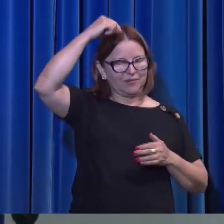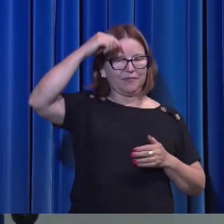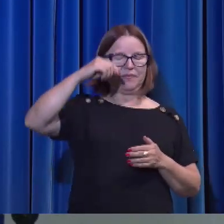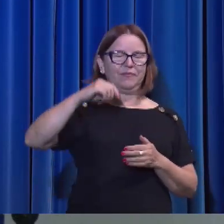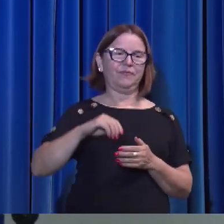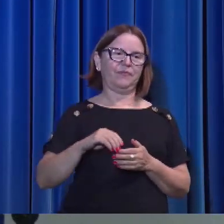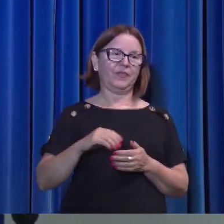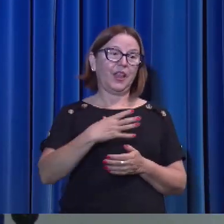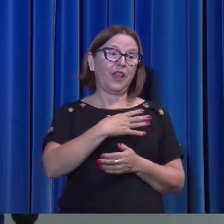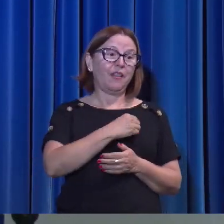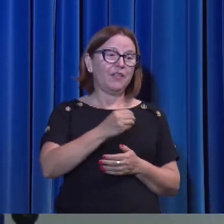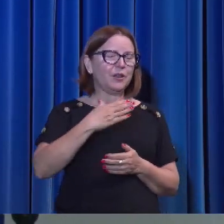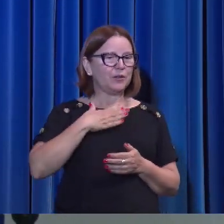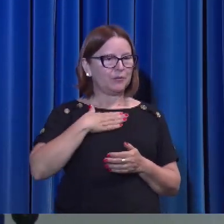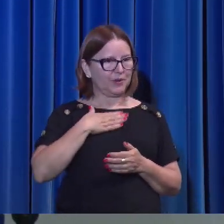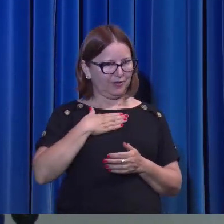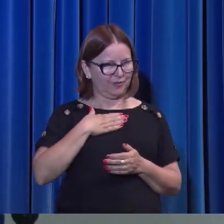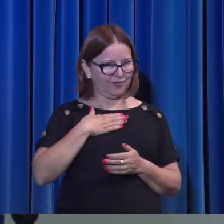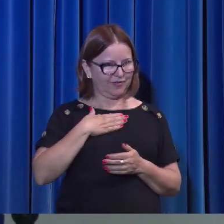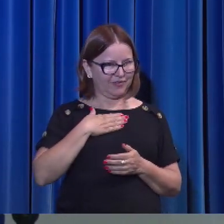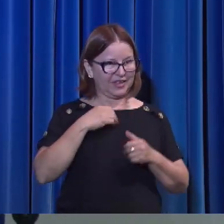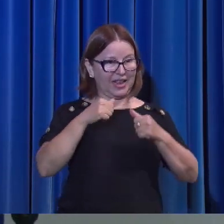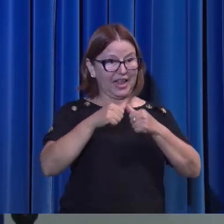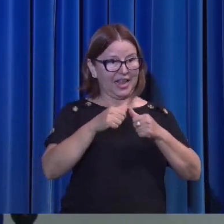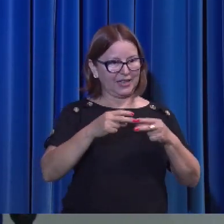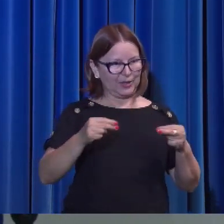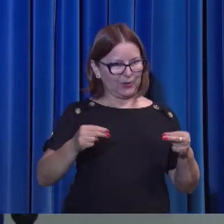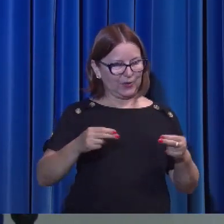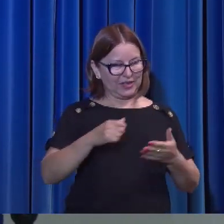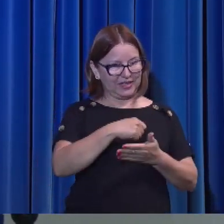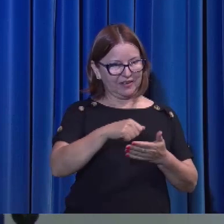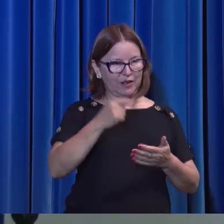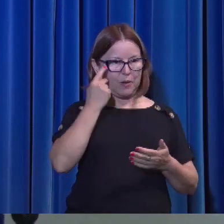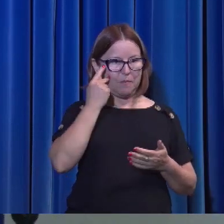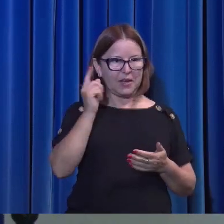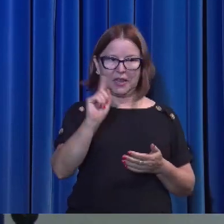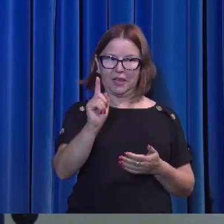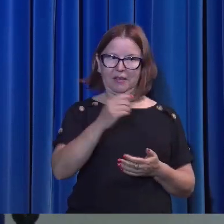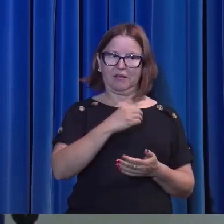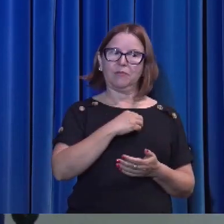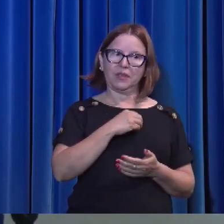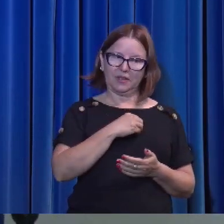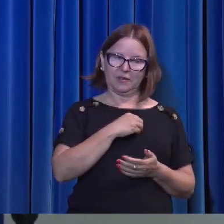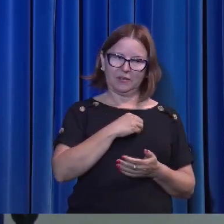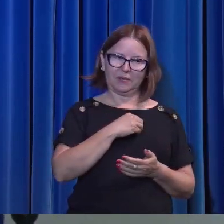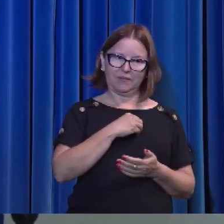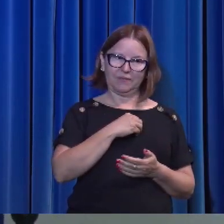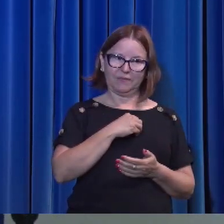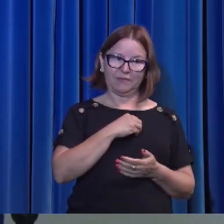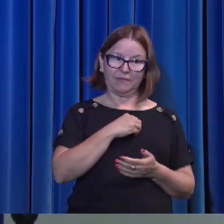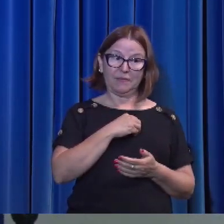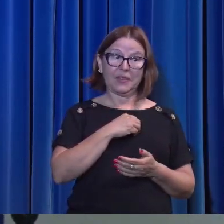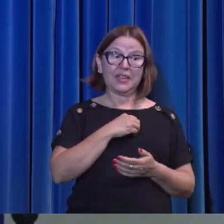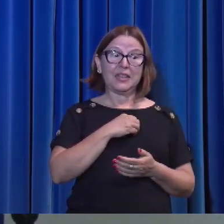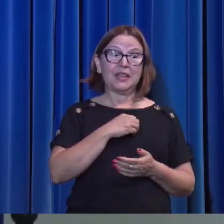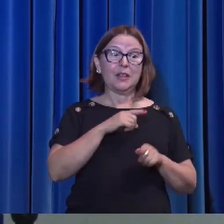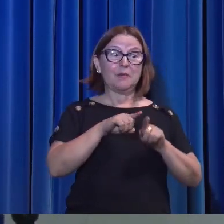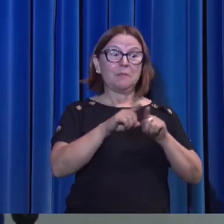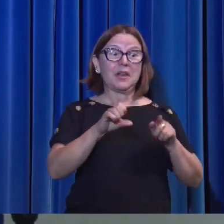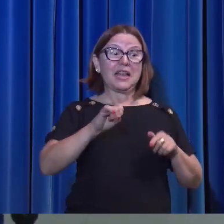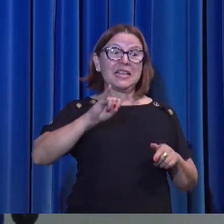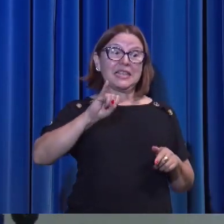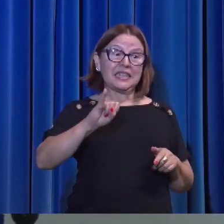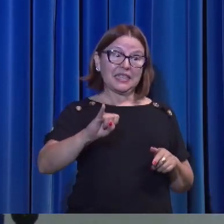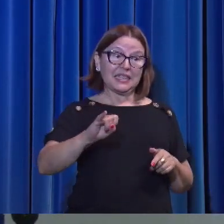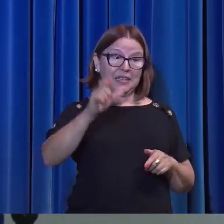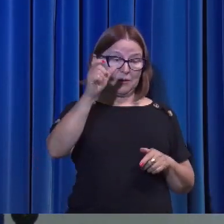Filhinhos meus, estas coisas vos escrevo para que não pequeis. Se todavia alguém